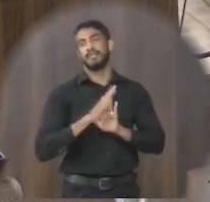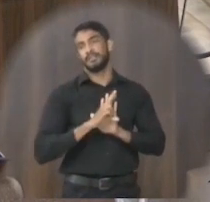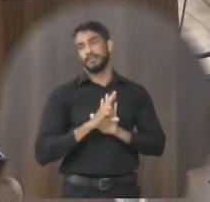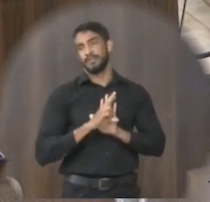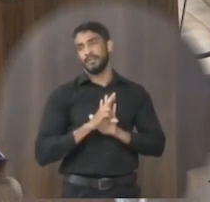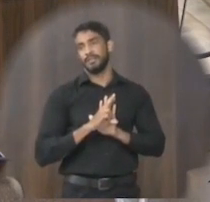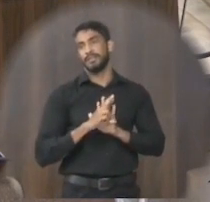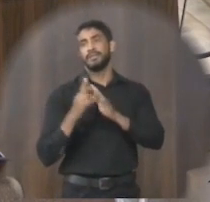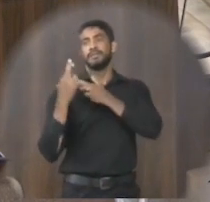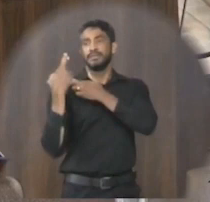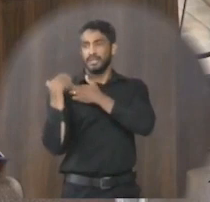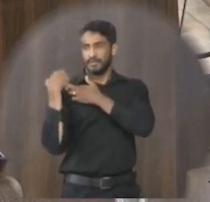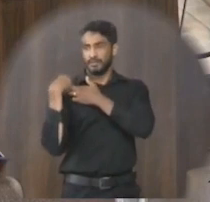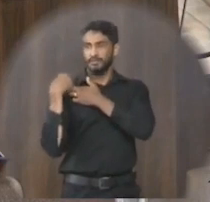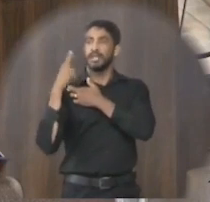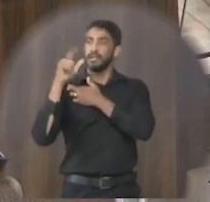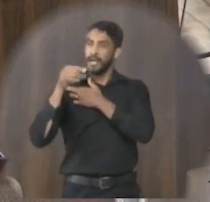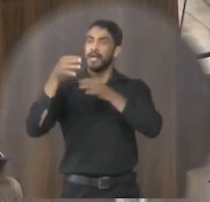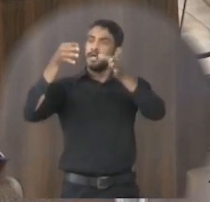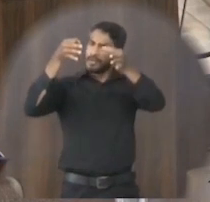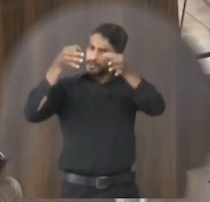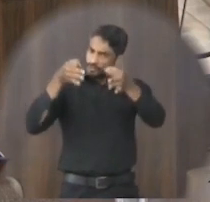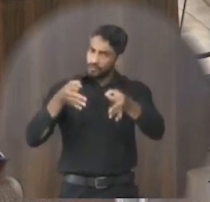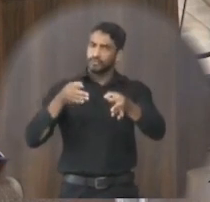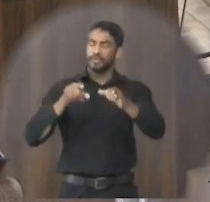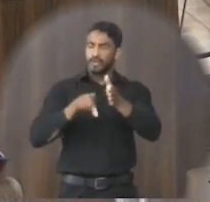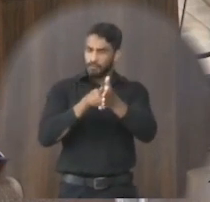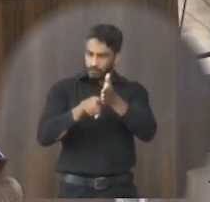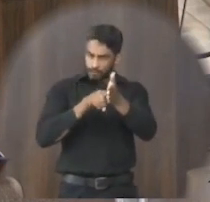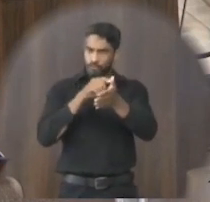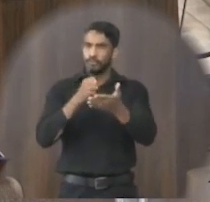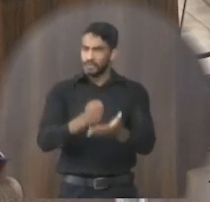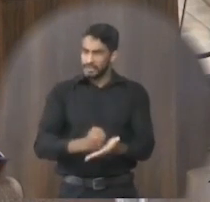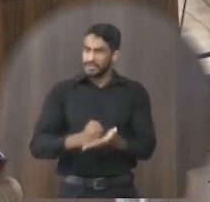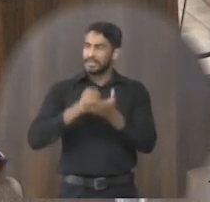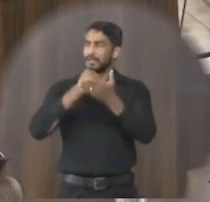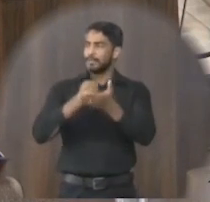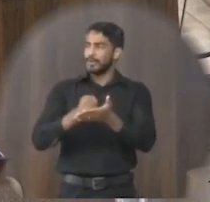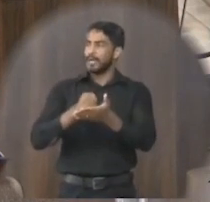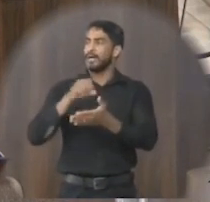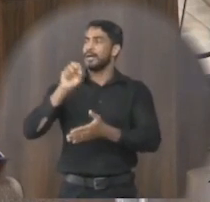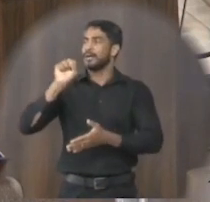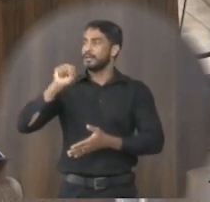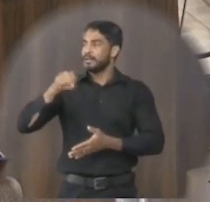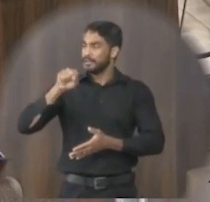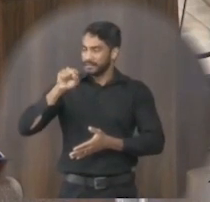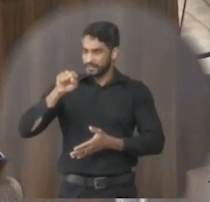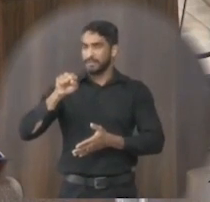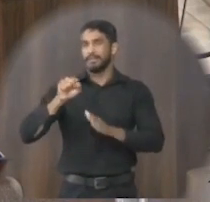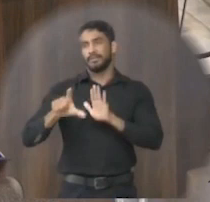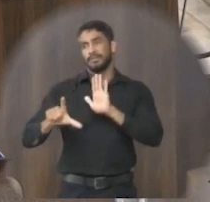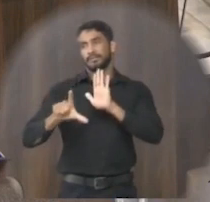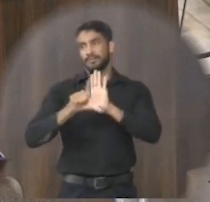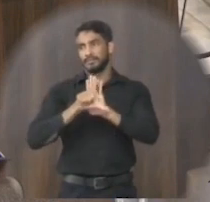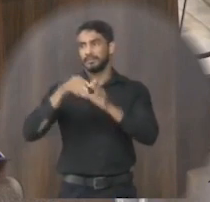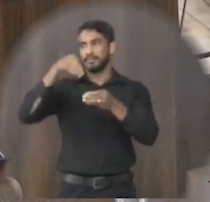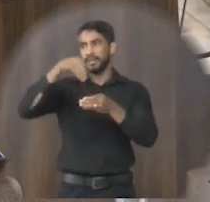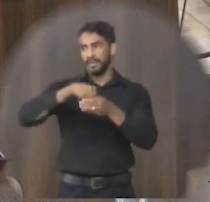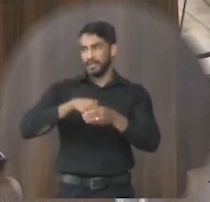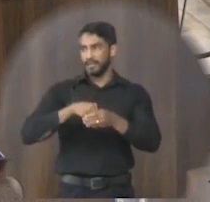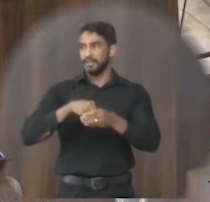é justo que ele procure se amparar ao máximo da legalidade e